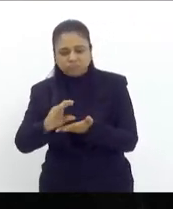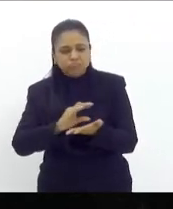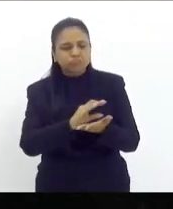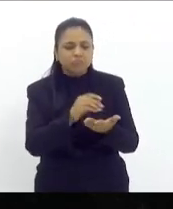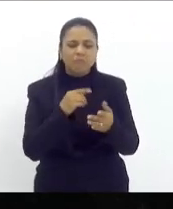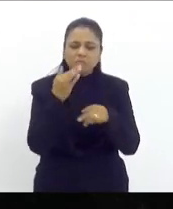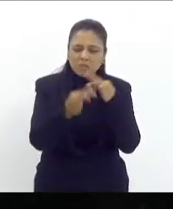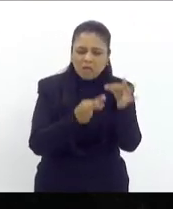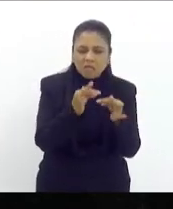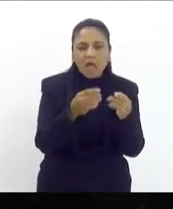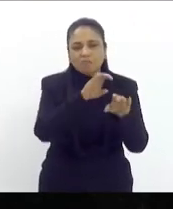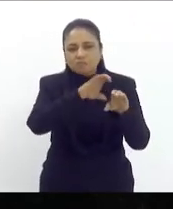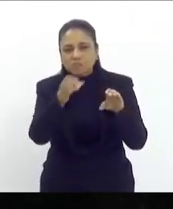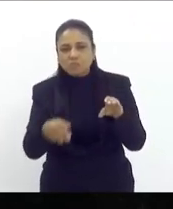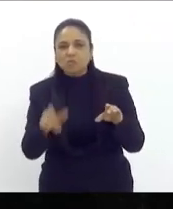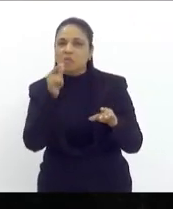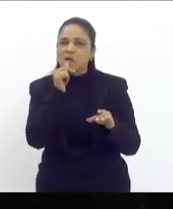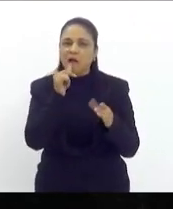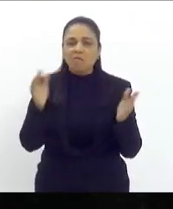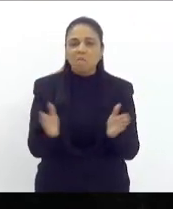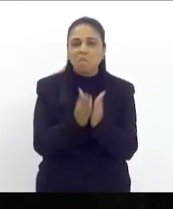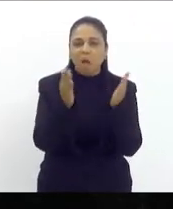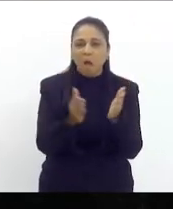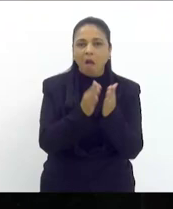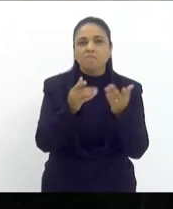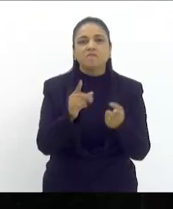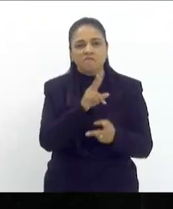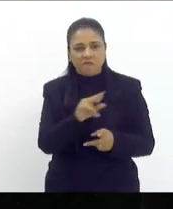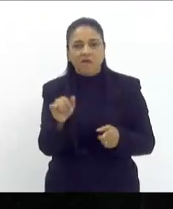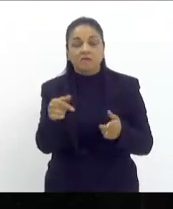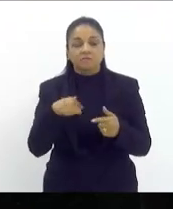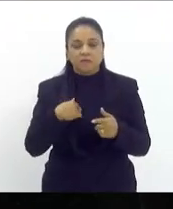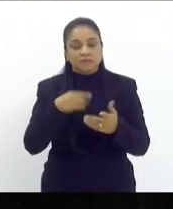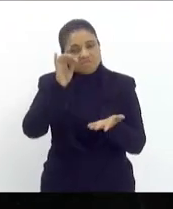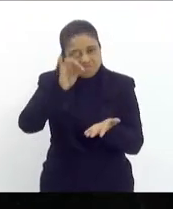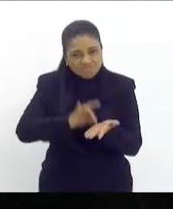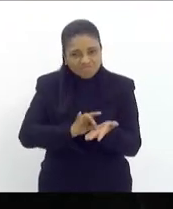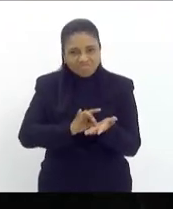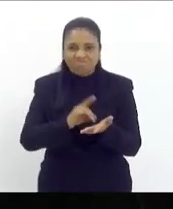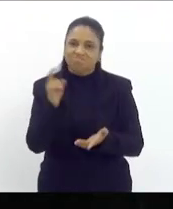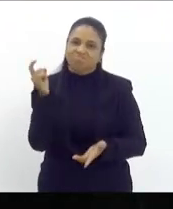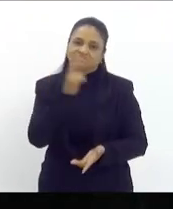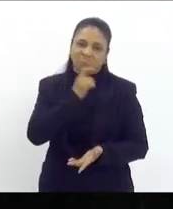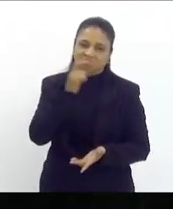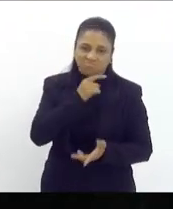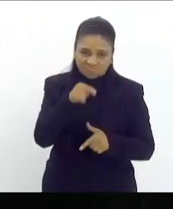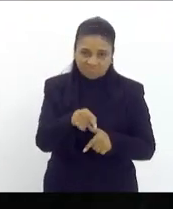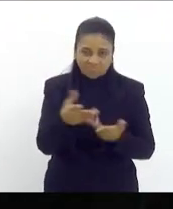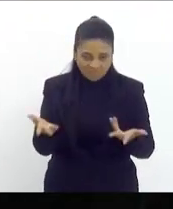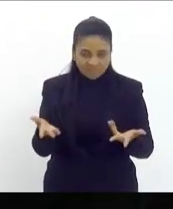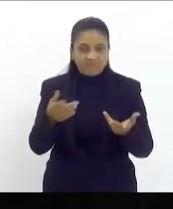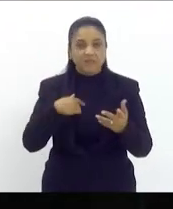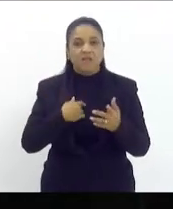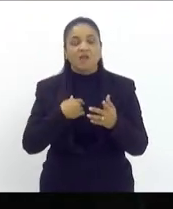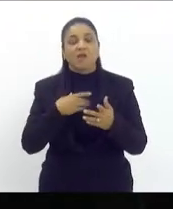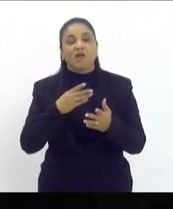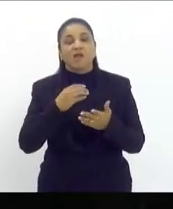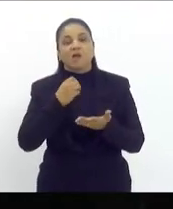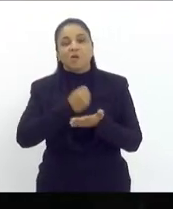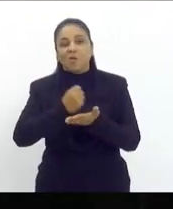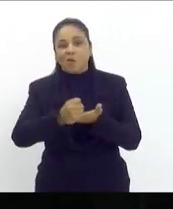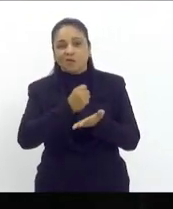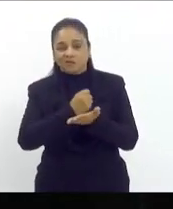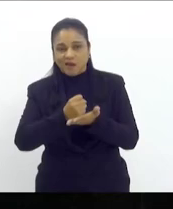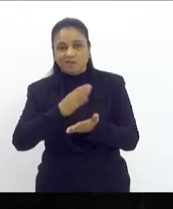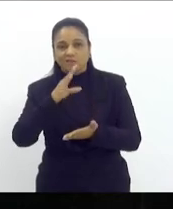tratar esgoto vamos levar água para os mais pobres mas na realidade faz outras coisas o contrato de concessão que a prefeitura topou lá com a